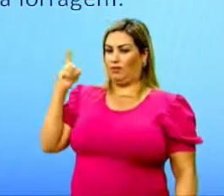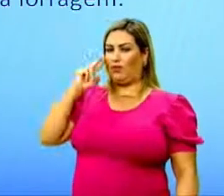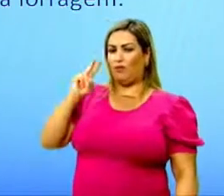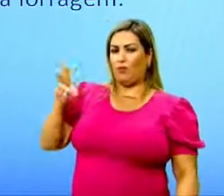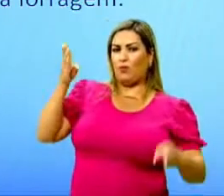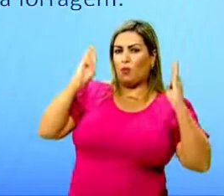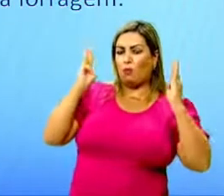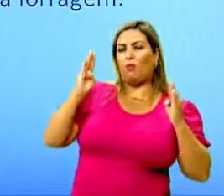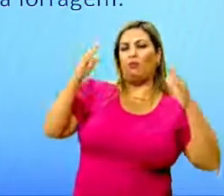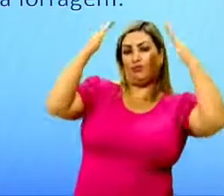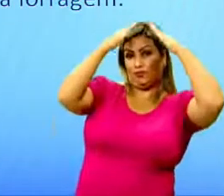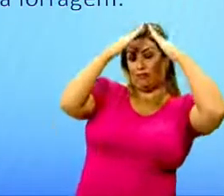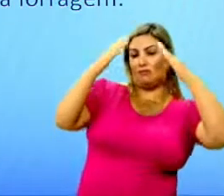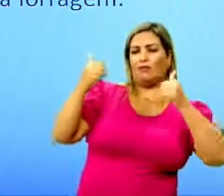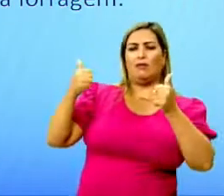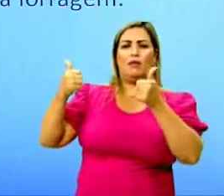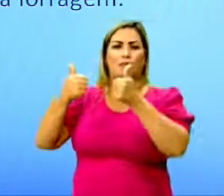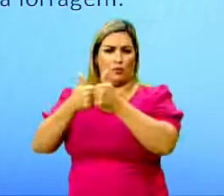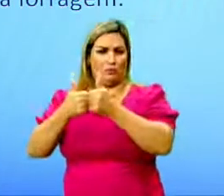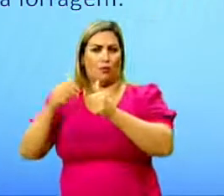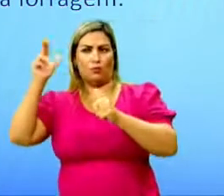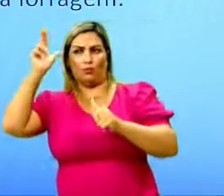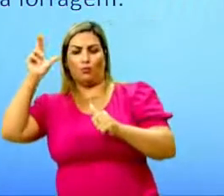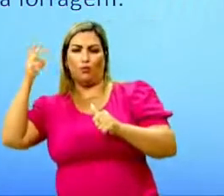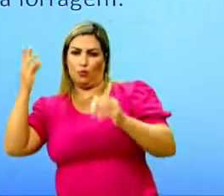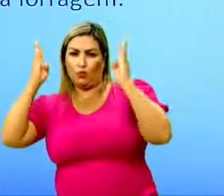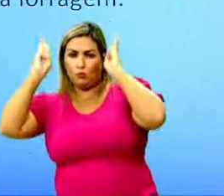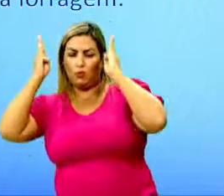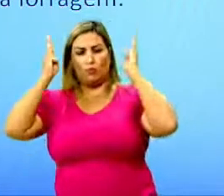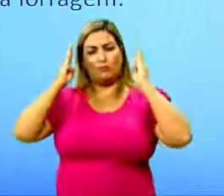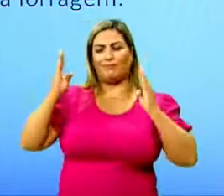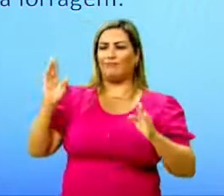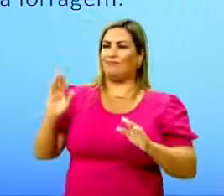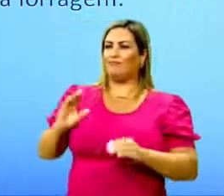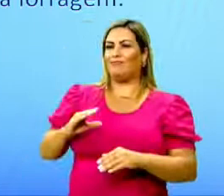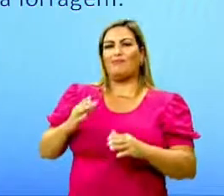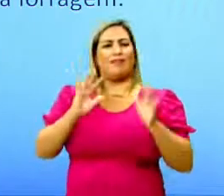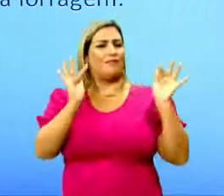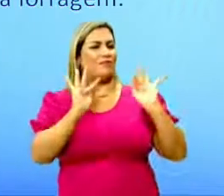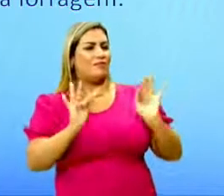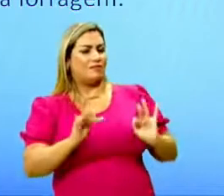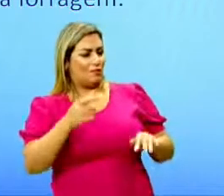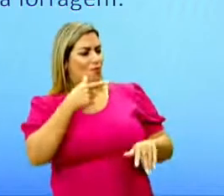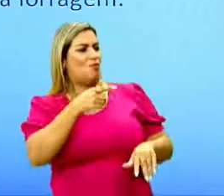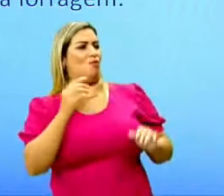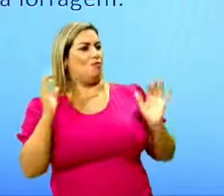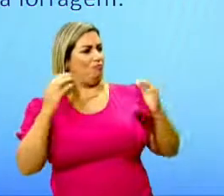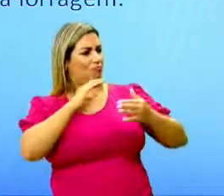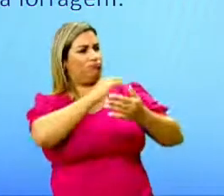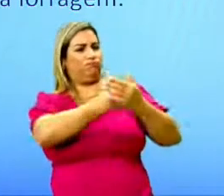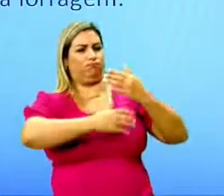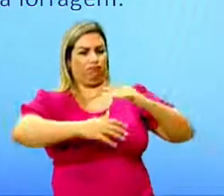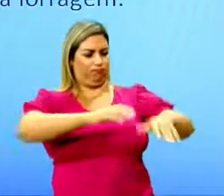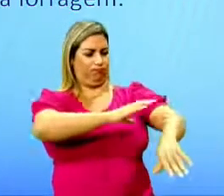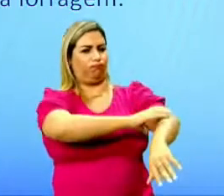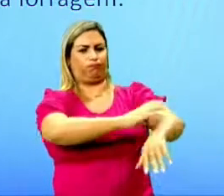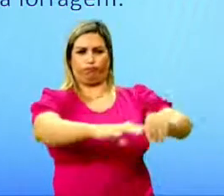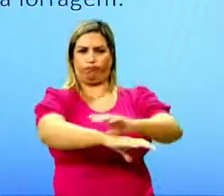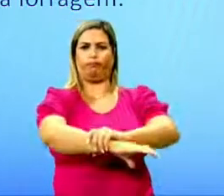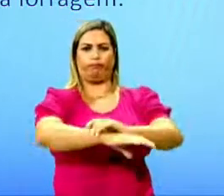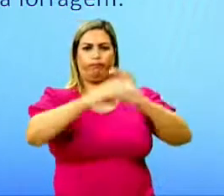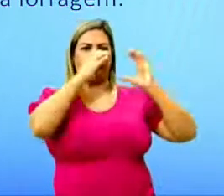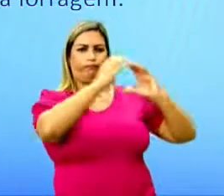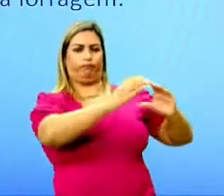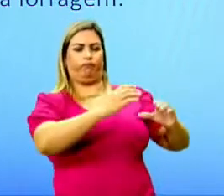sol, aproximou-se e o felicitou por sua constituição física e pelo proveito que